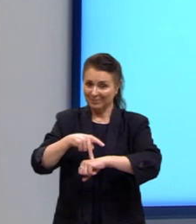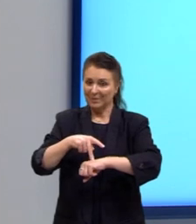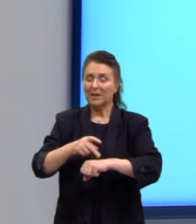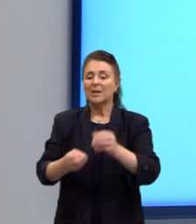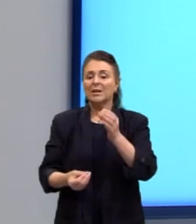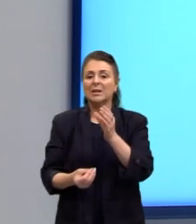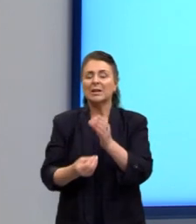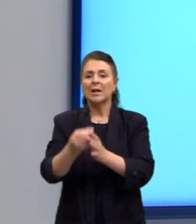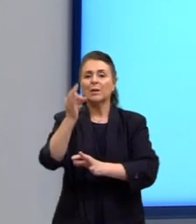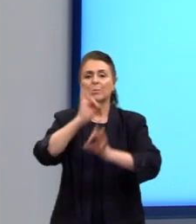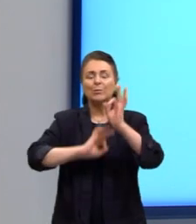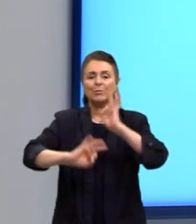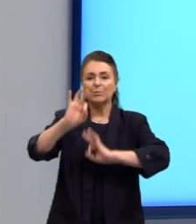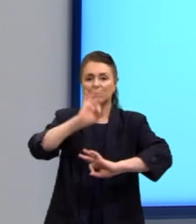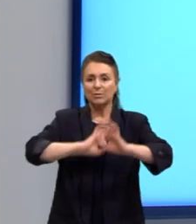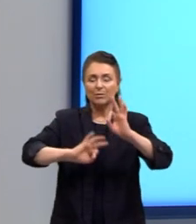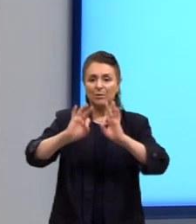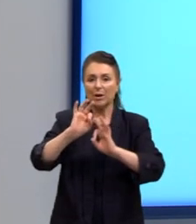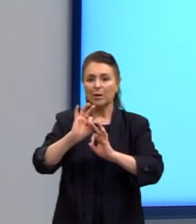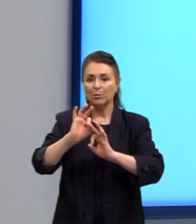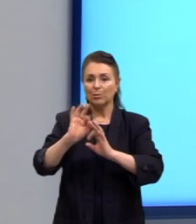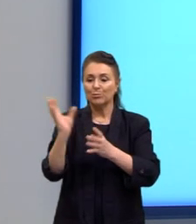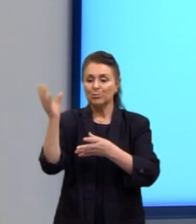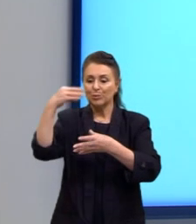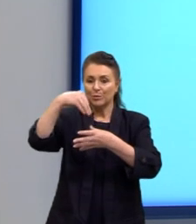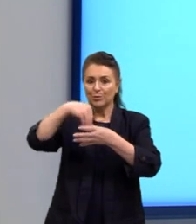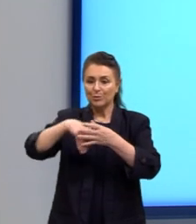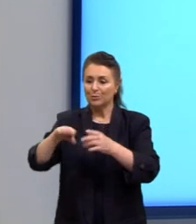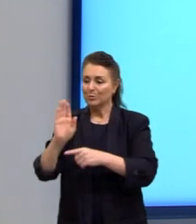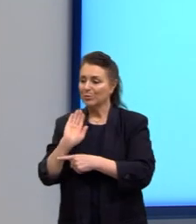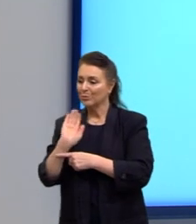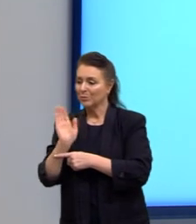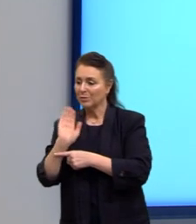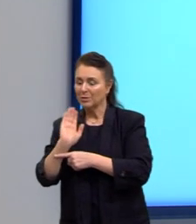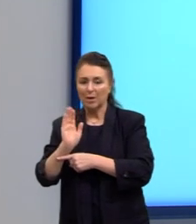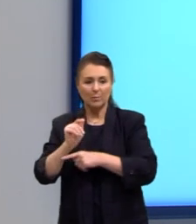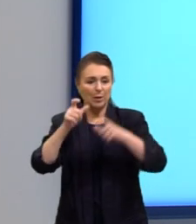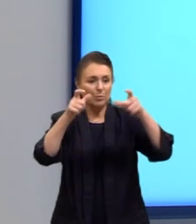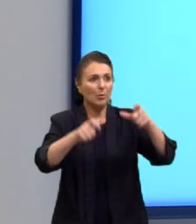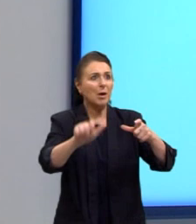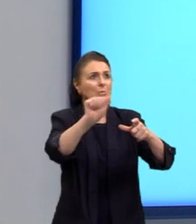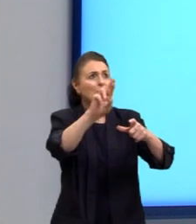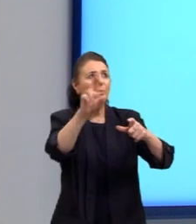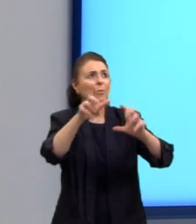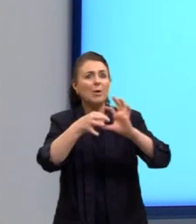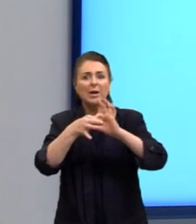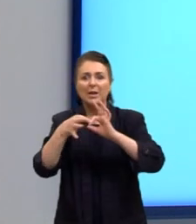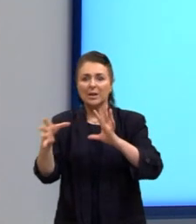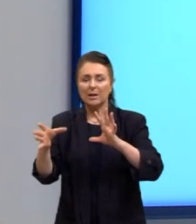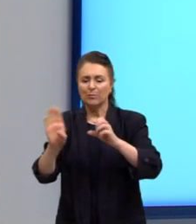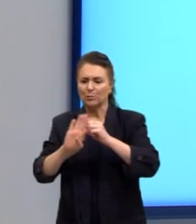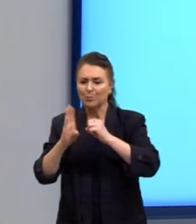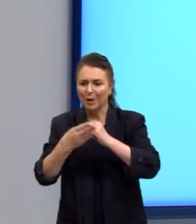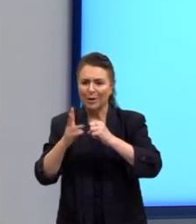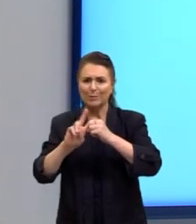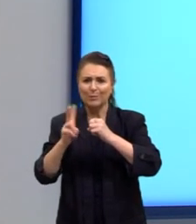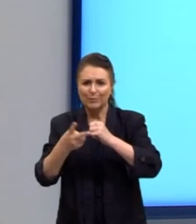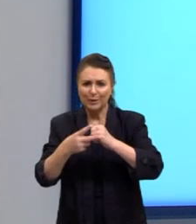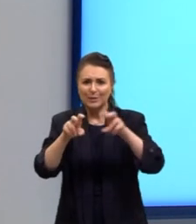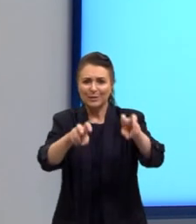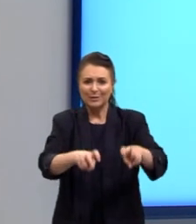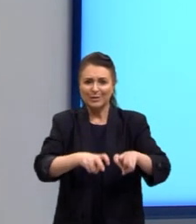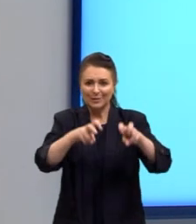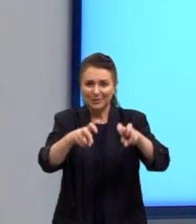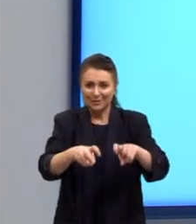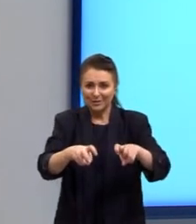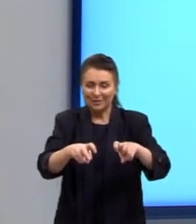criar um projeto de instalação cinematográfica ao ar livre nas regiões periféricas. O que vai ser feito? Um projeto de